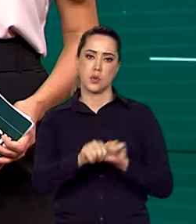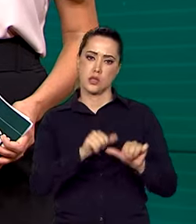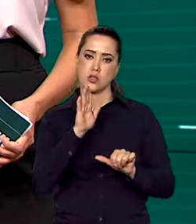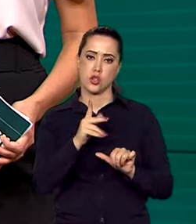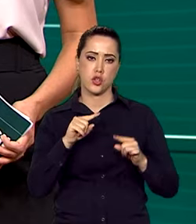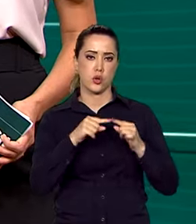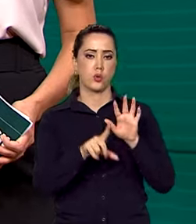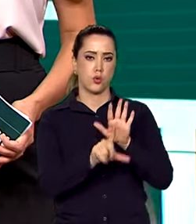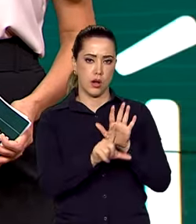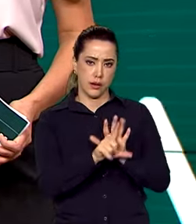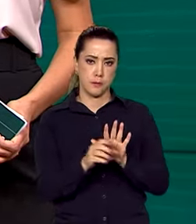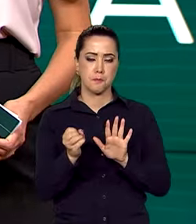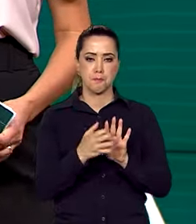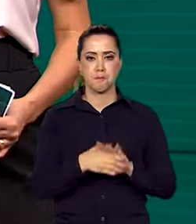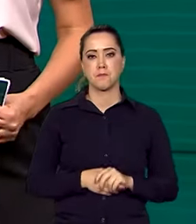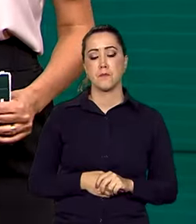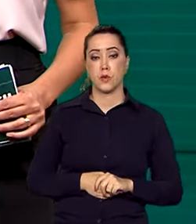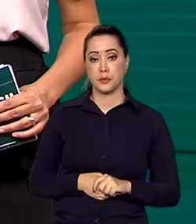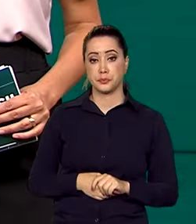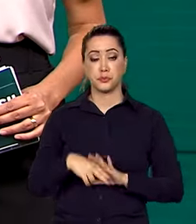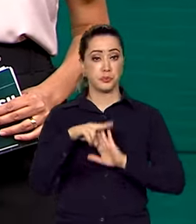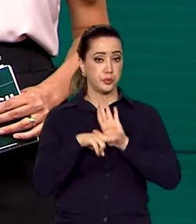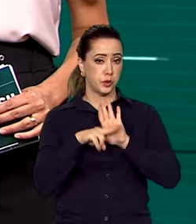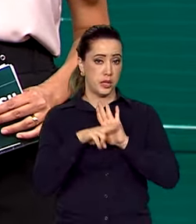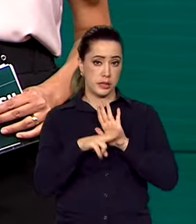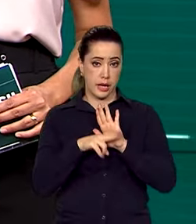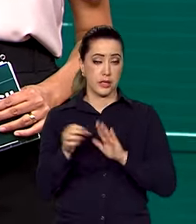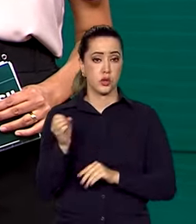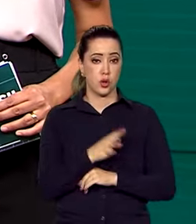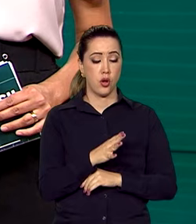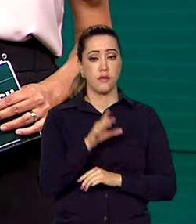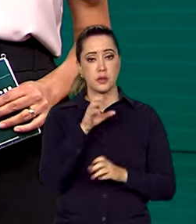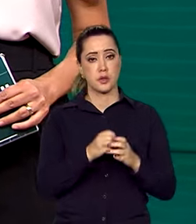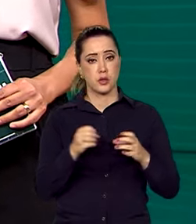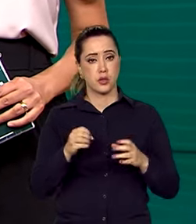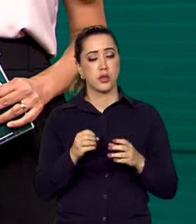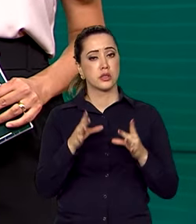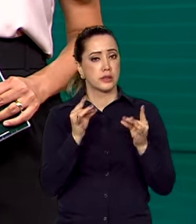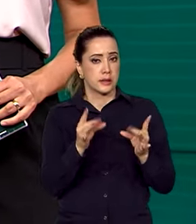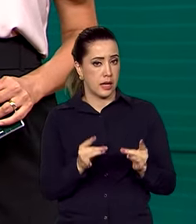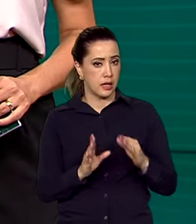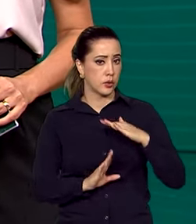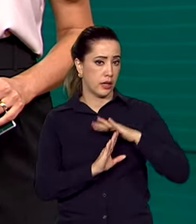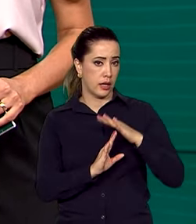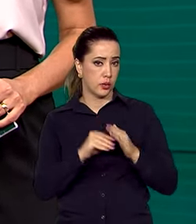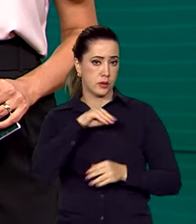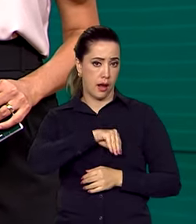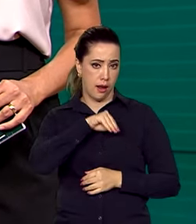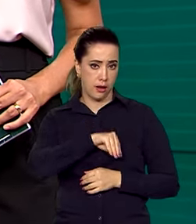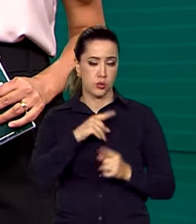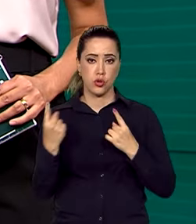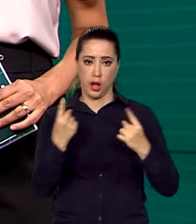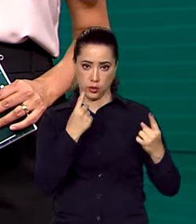com as mudanças previstas na nova legislação. As regras atualizadas para cotistas trazem alteração no teto de renda